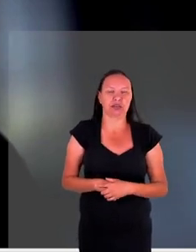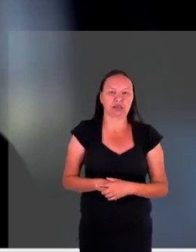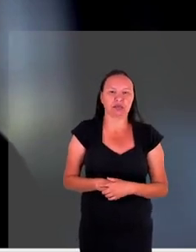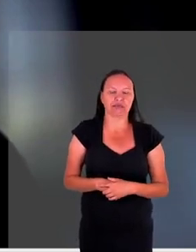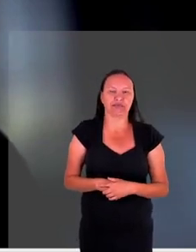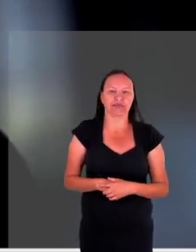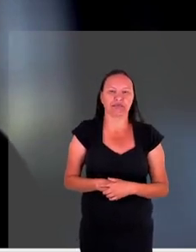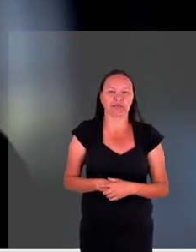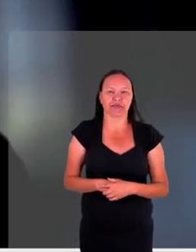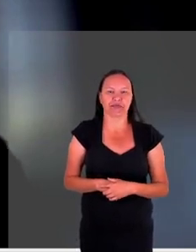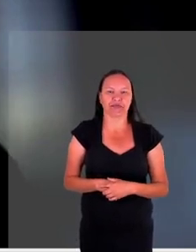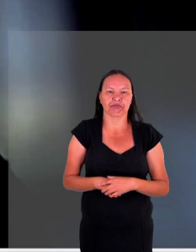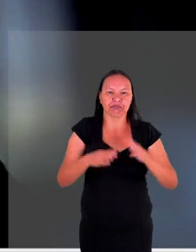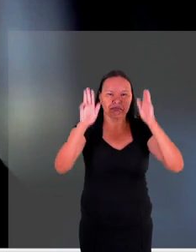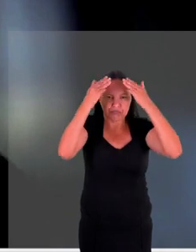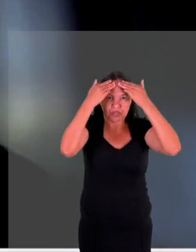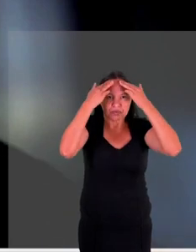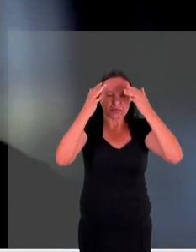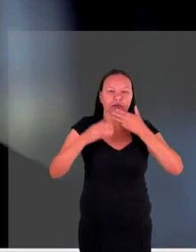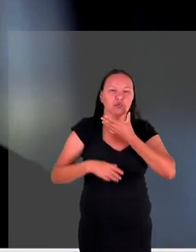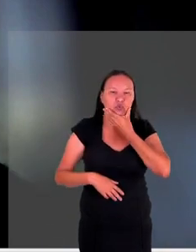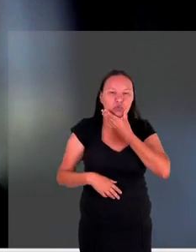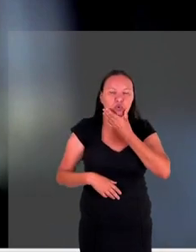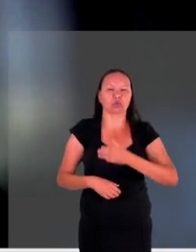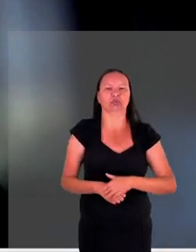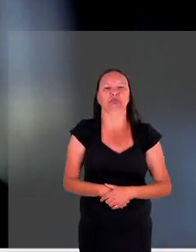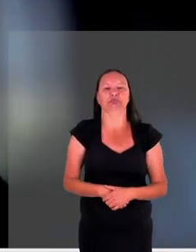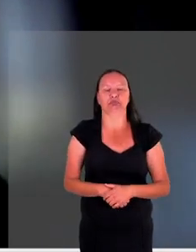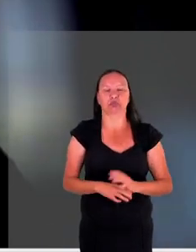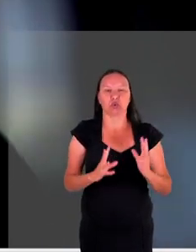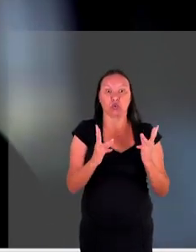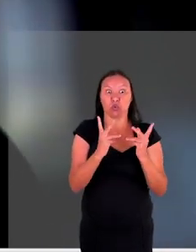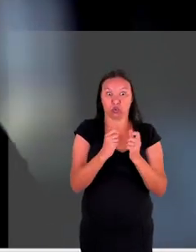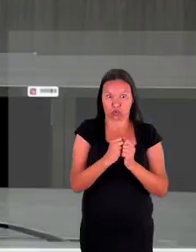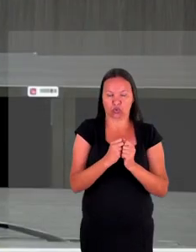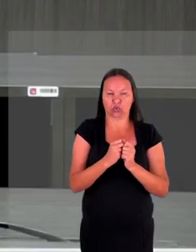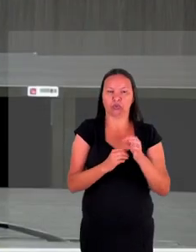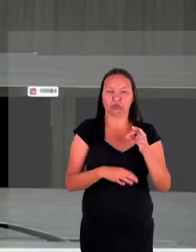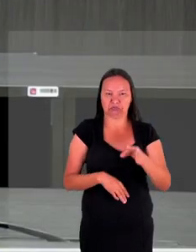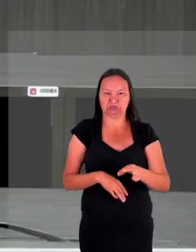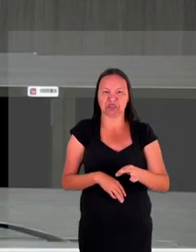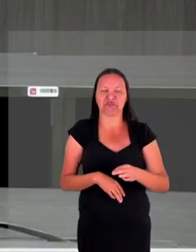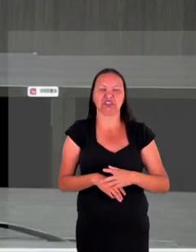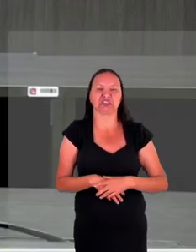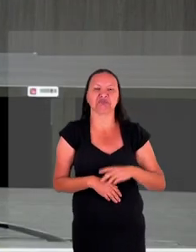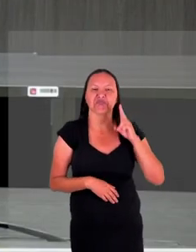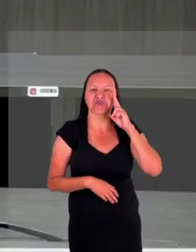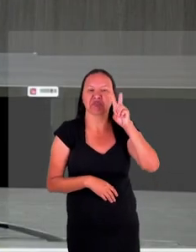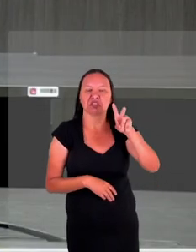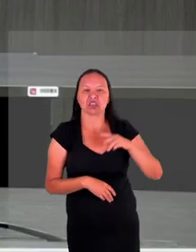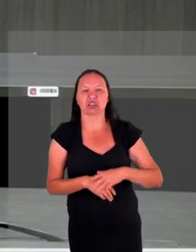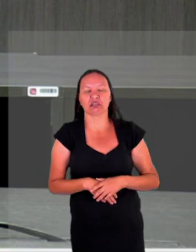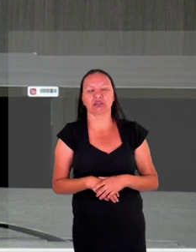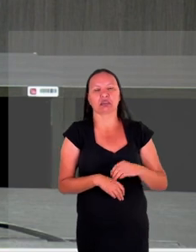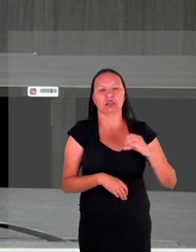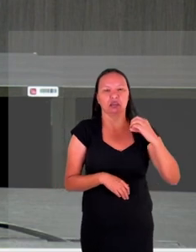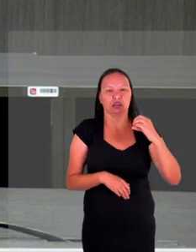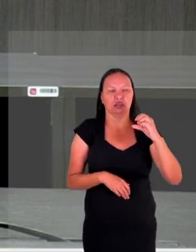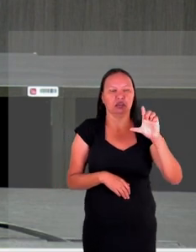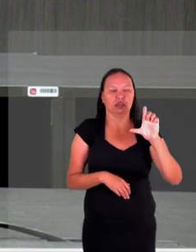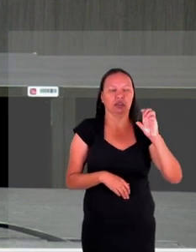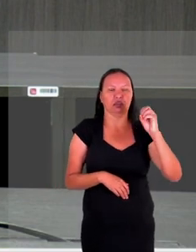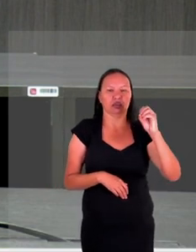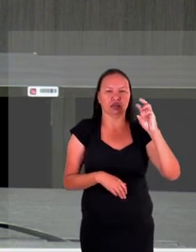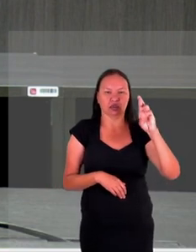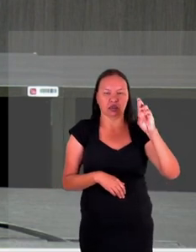despreza a saúde mental masculina é perfeito sua observação é claro porque assim acho que o